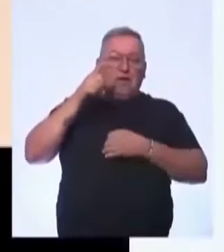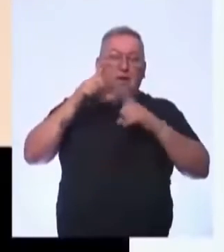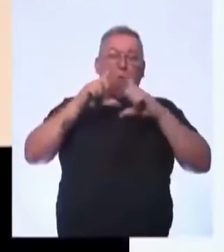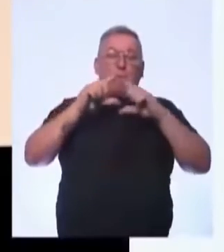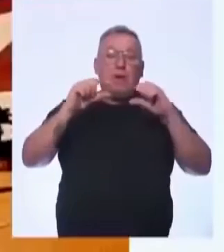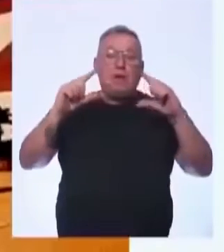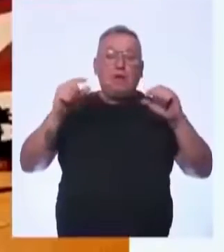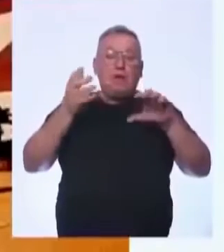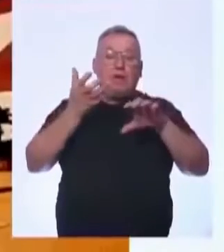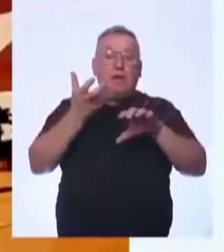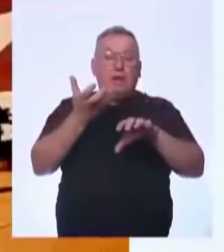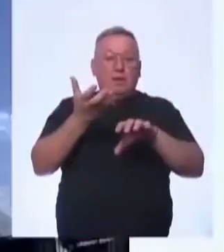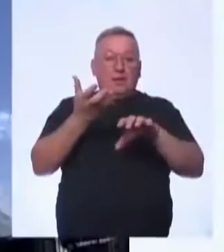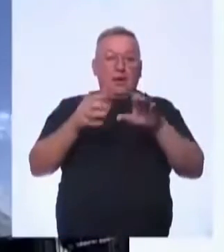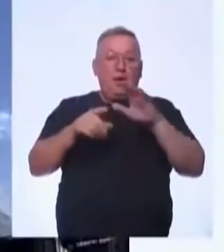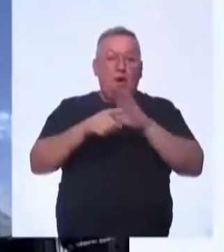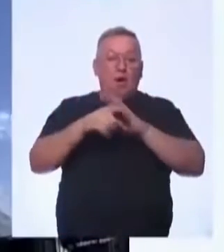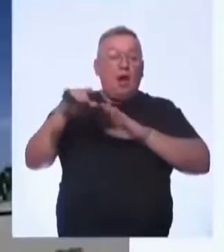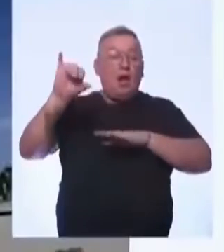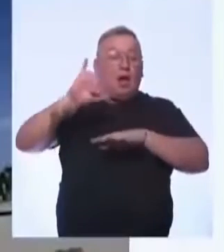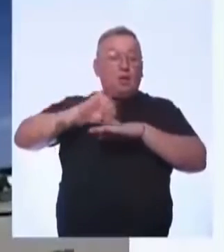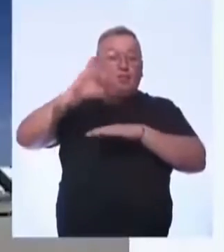sonhada, capital do Brasil.